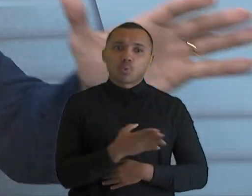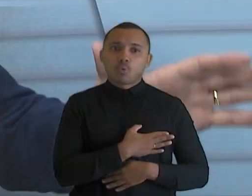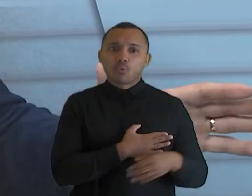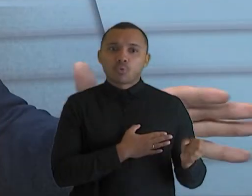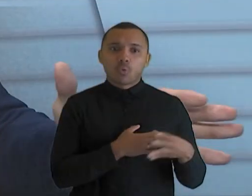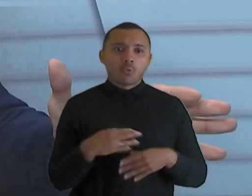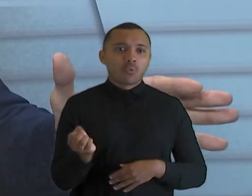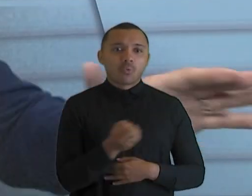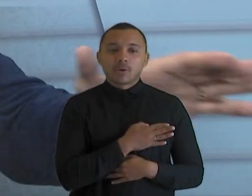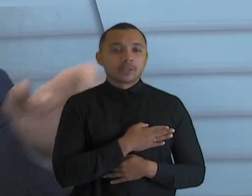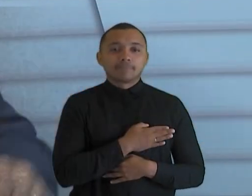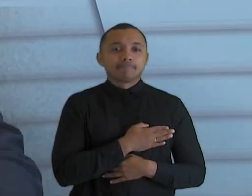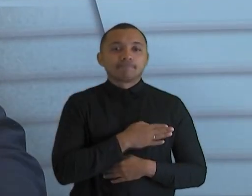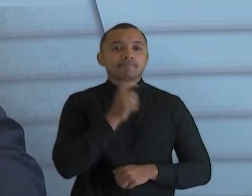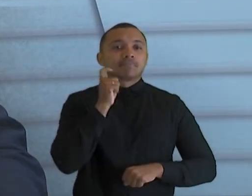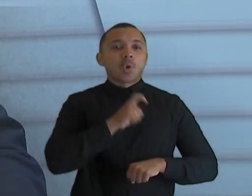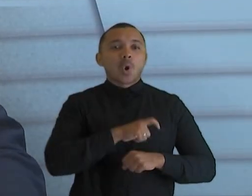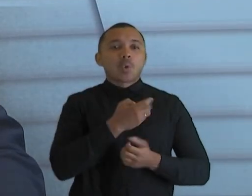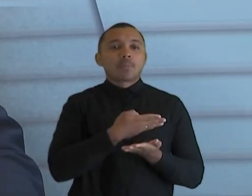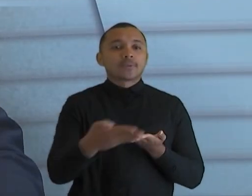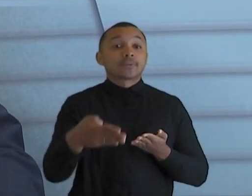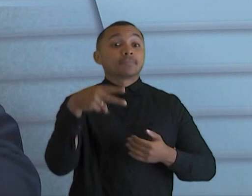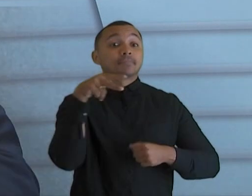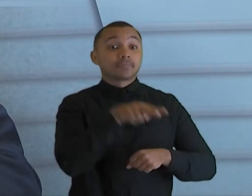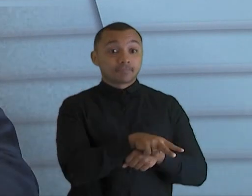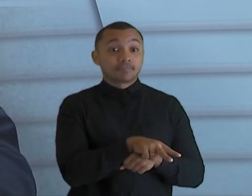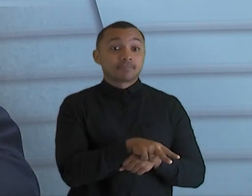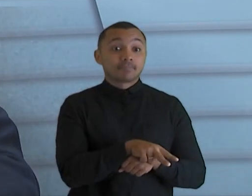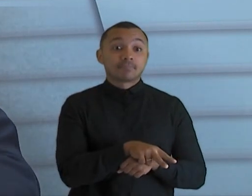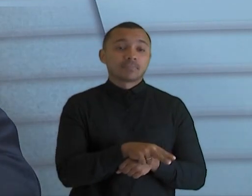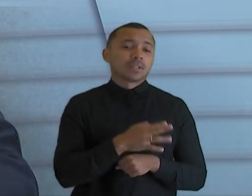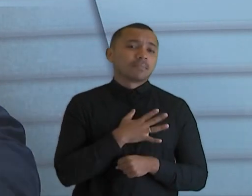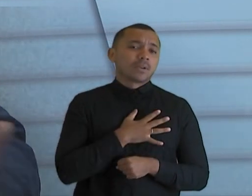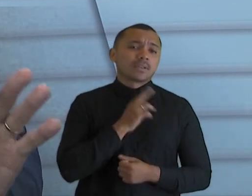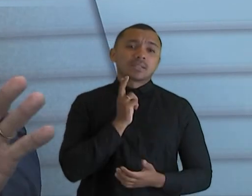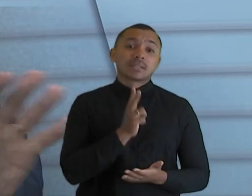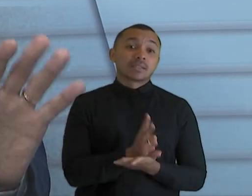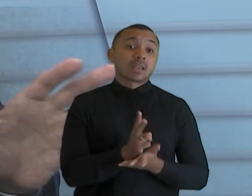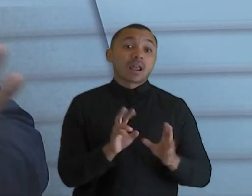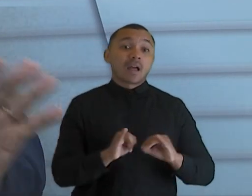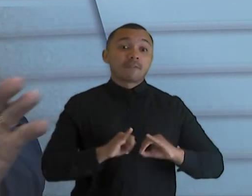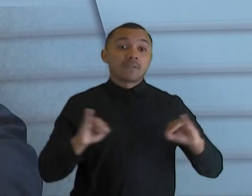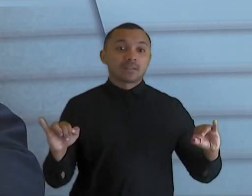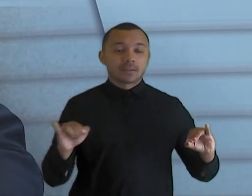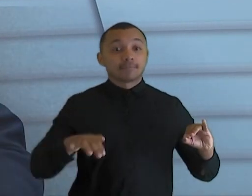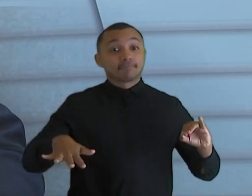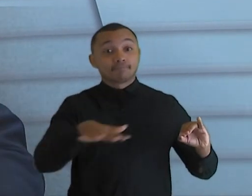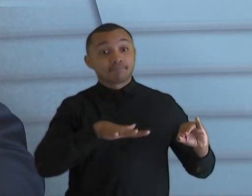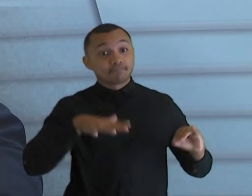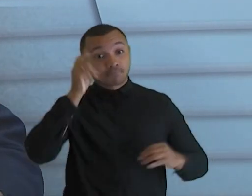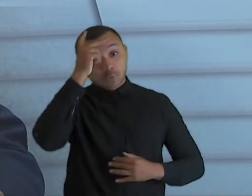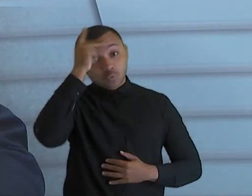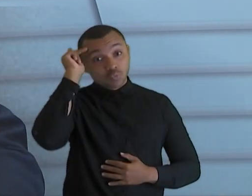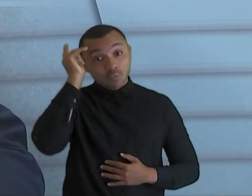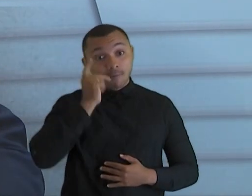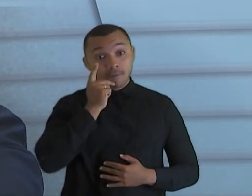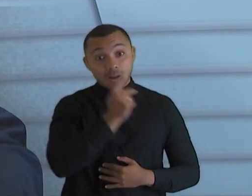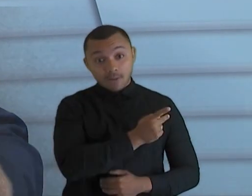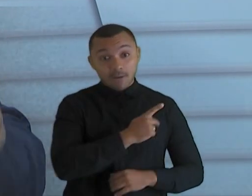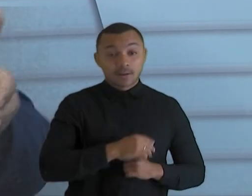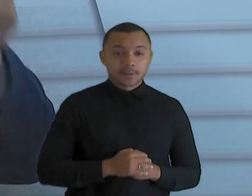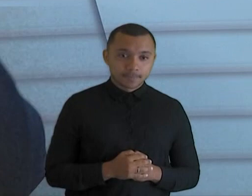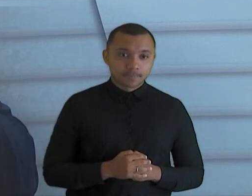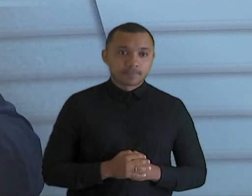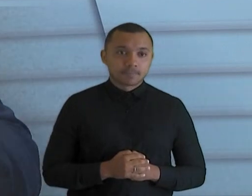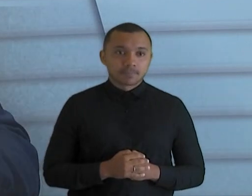repente, teve que se ver fiscalizando todos os municípios. Aí, o Edilberto sempre dizia, o pessoal ficava meio atônito, ele dizia, olha, a